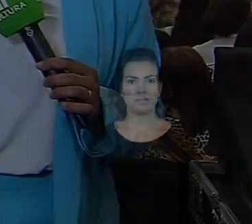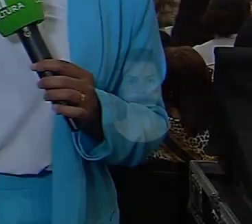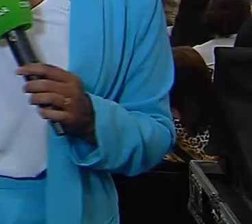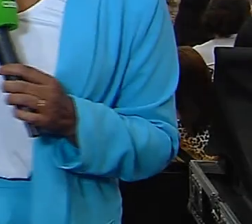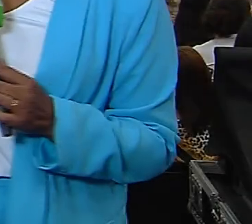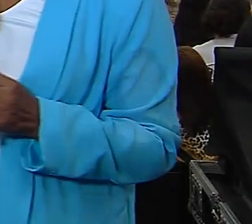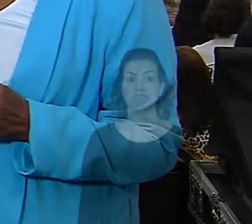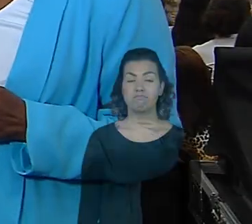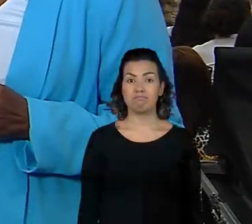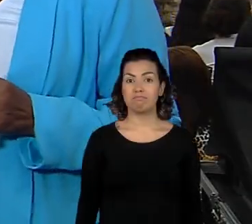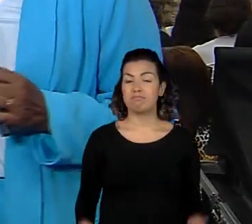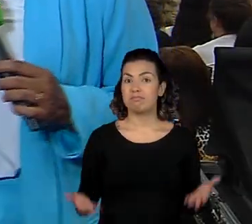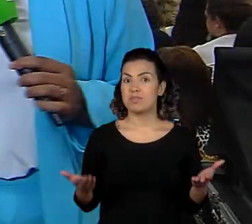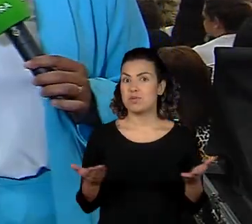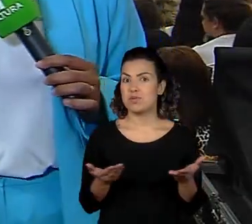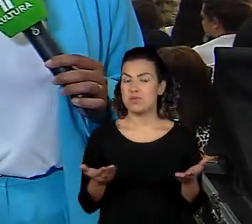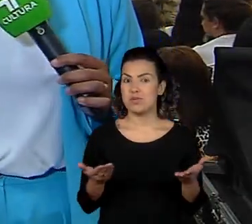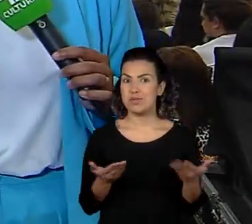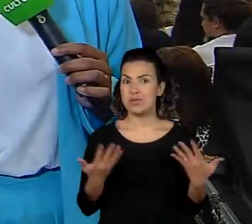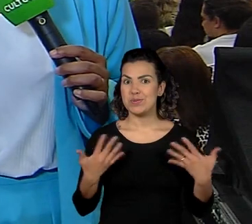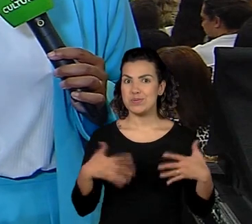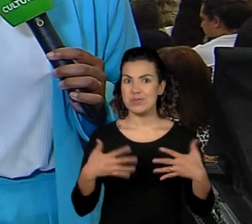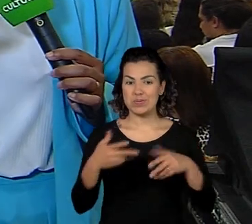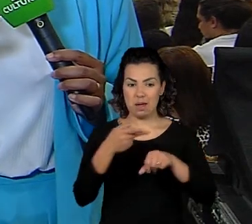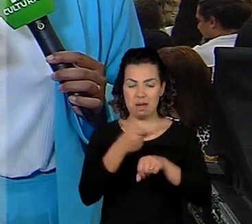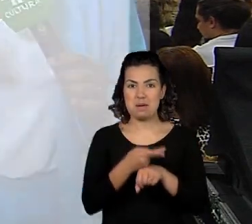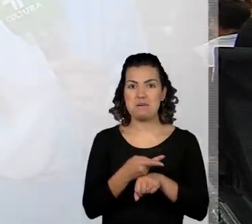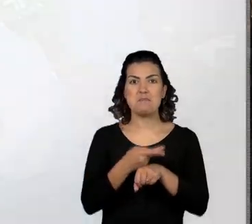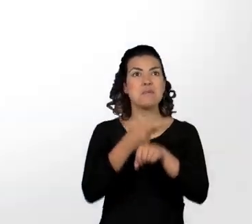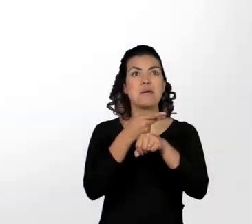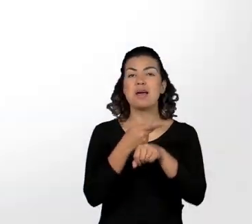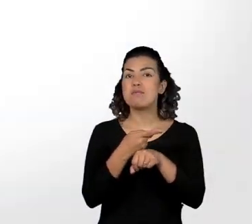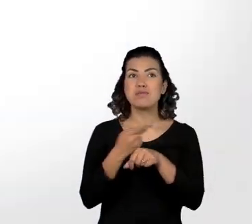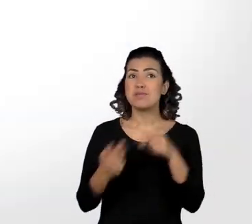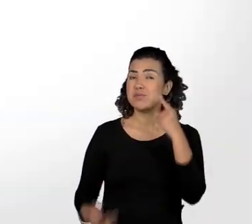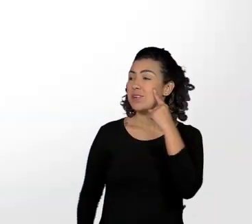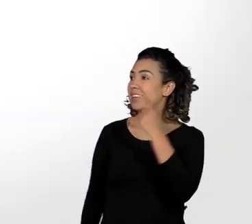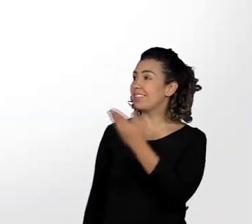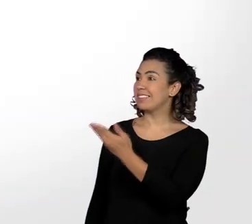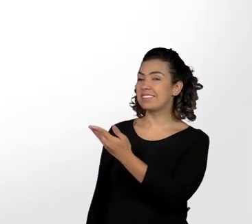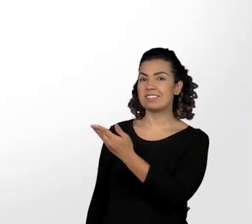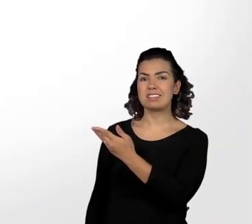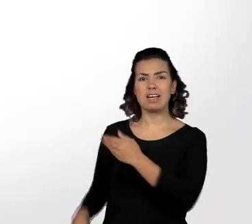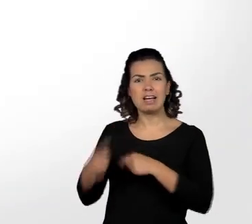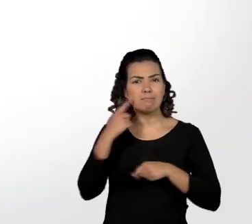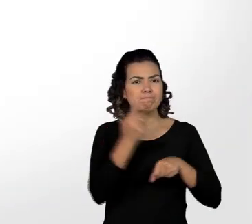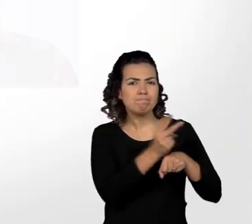Chegamos à terceira categoria do Prêmio, que é a Analista Emérito de São Paulo.